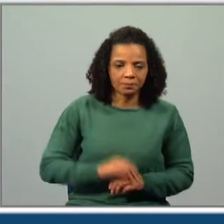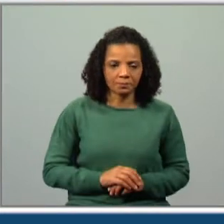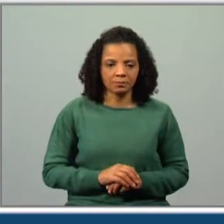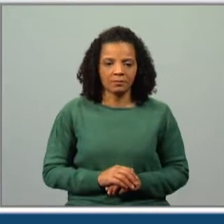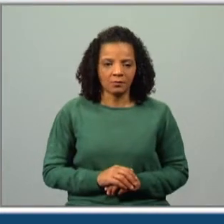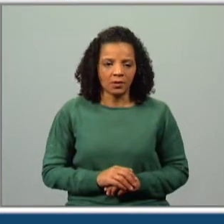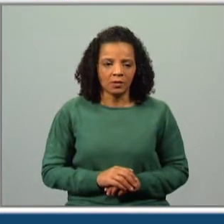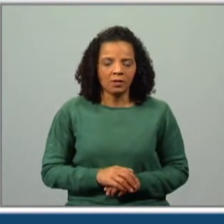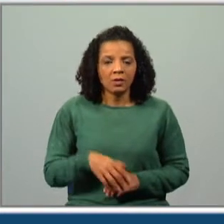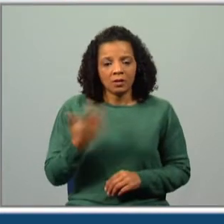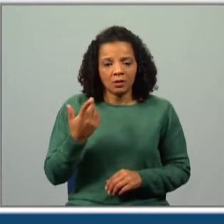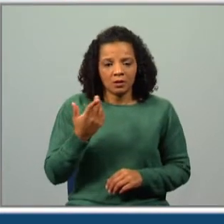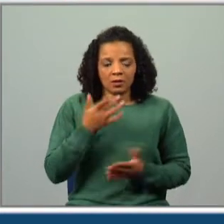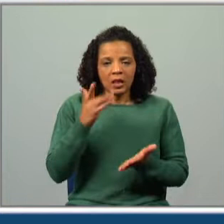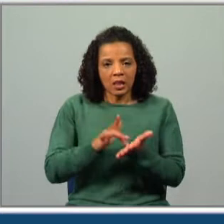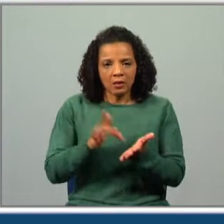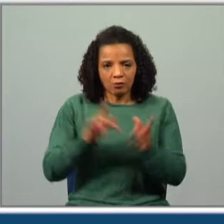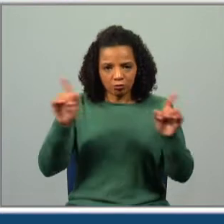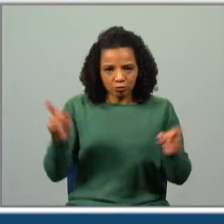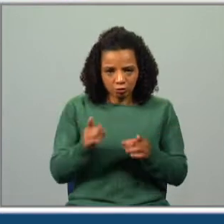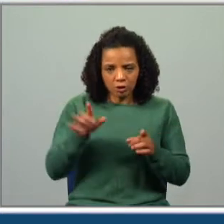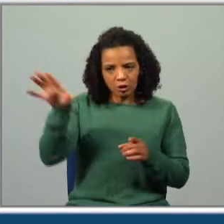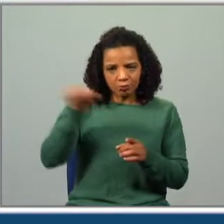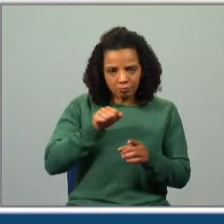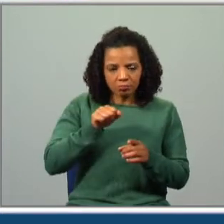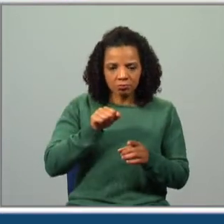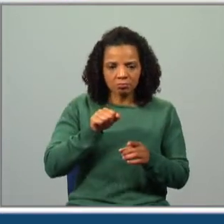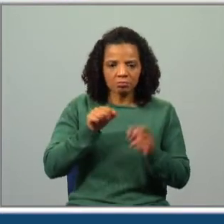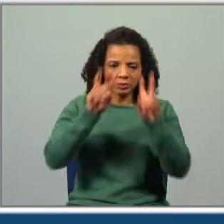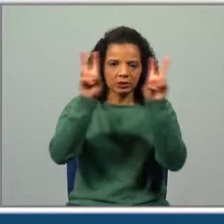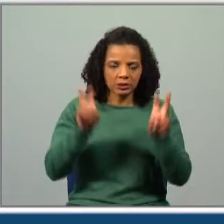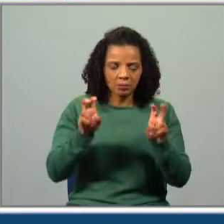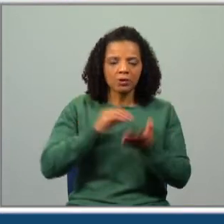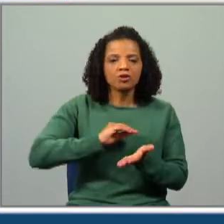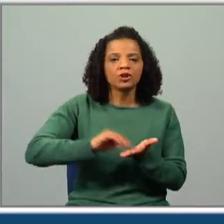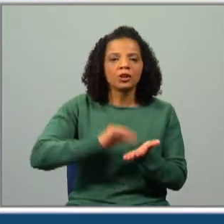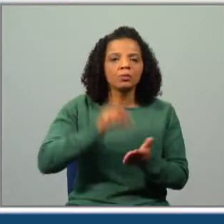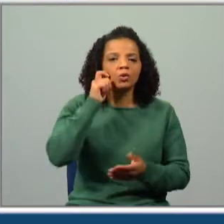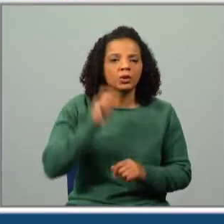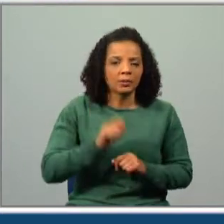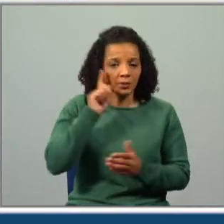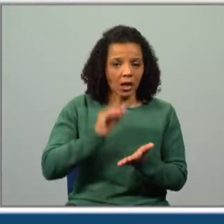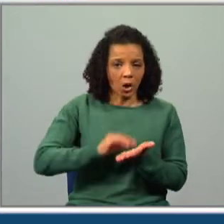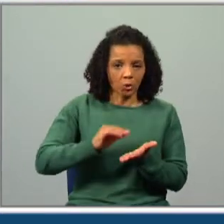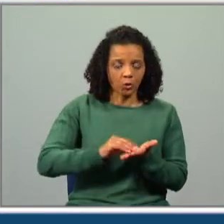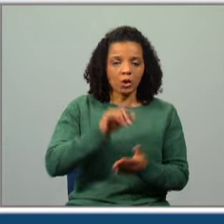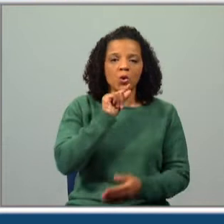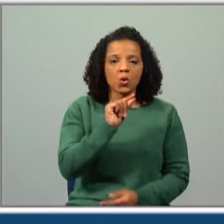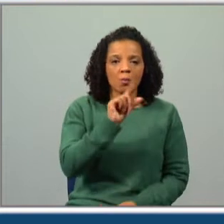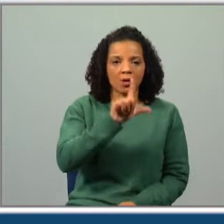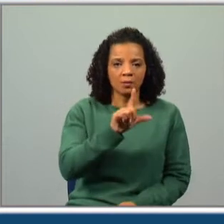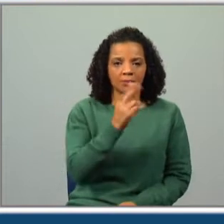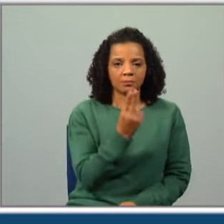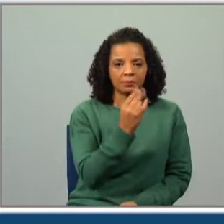Este acerto que vos trago deste livro, Domínimo, Anão Enorme e Outras Histórias, foi escrito por Luísa Gomes e foi